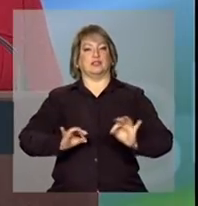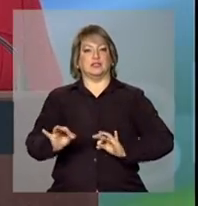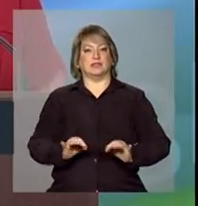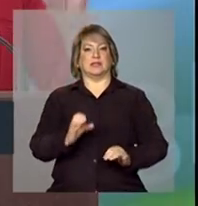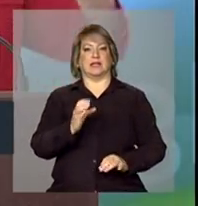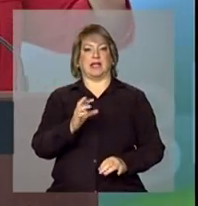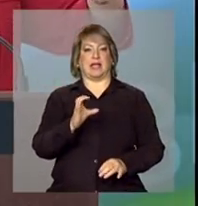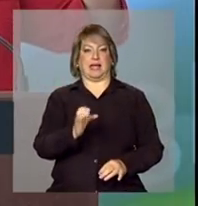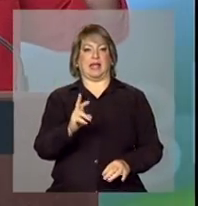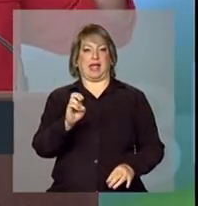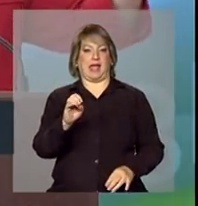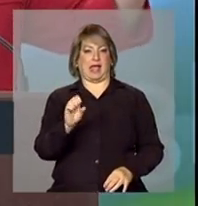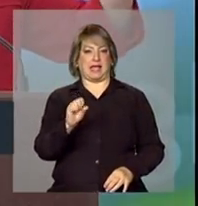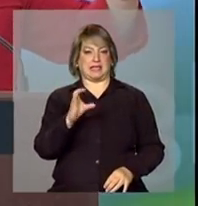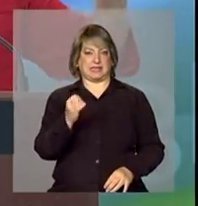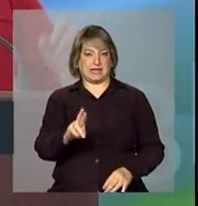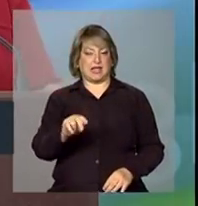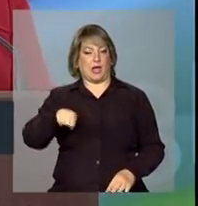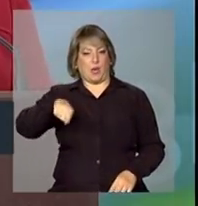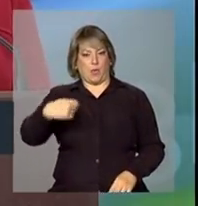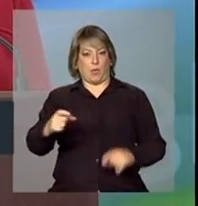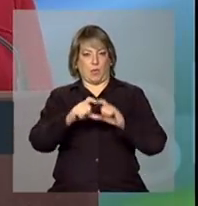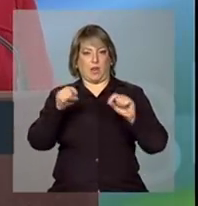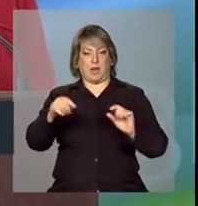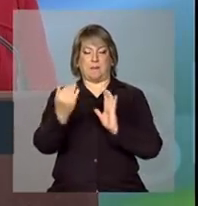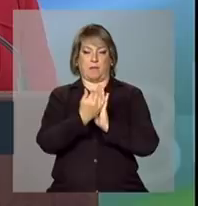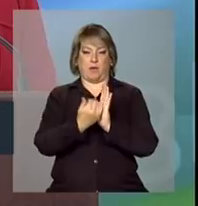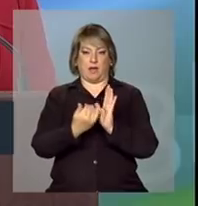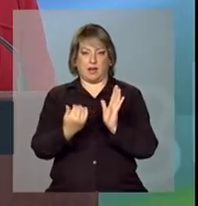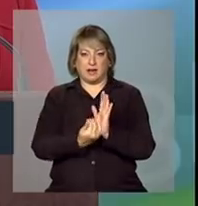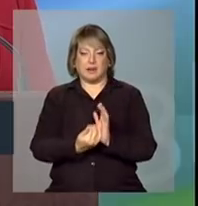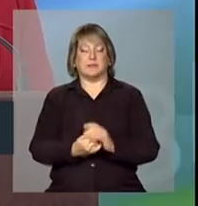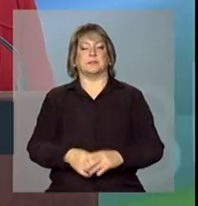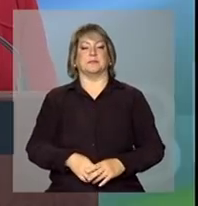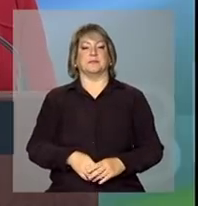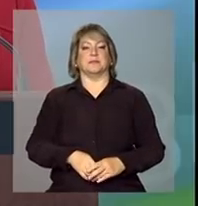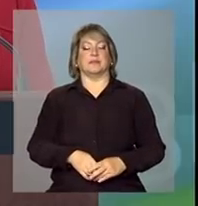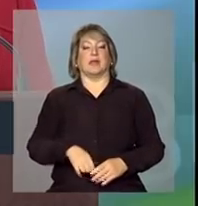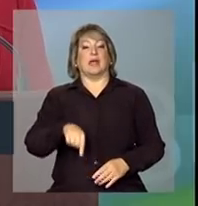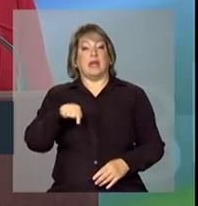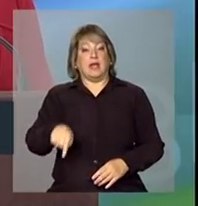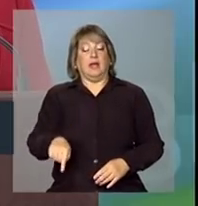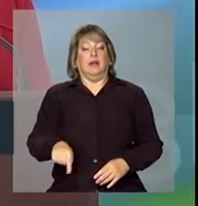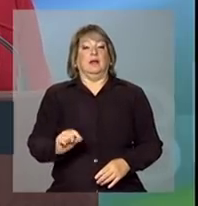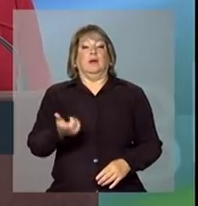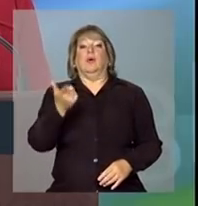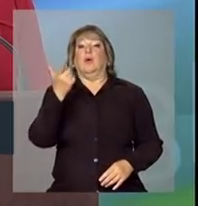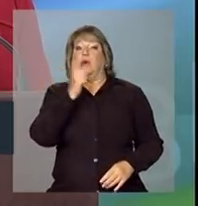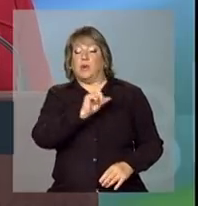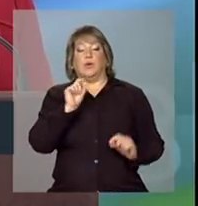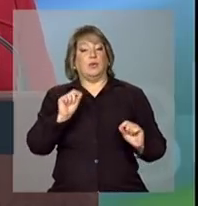Crescer, que é o microcrédito produtivo orientado, nós conseguimos